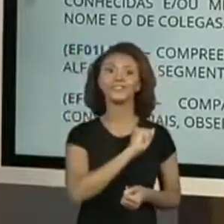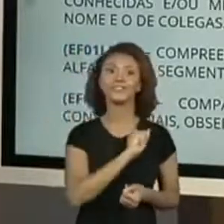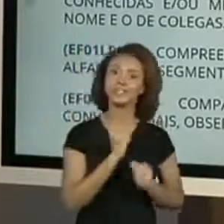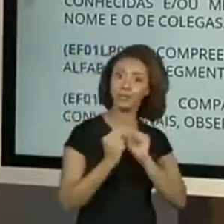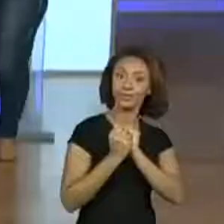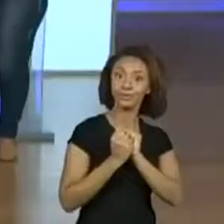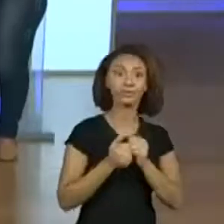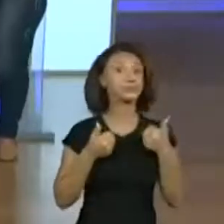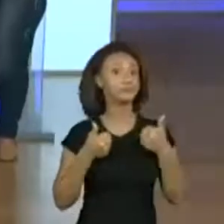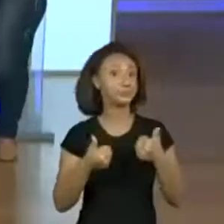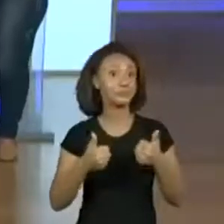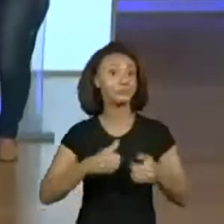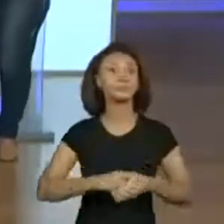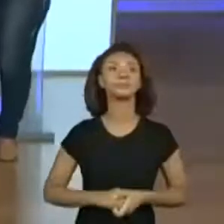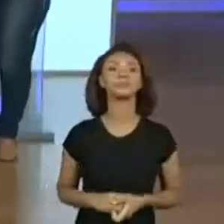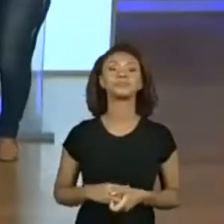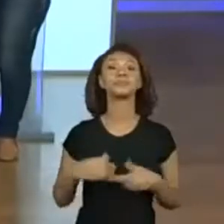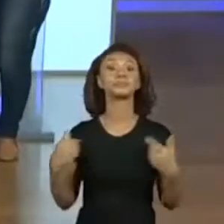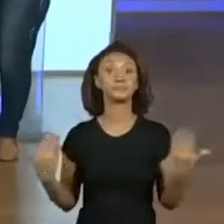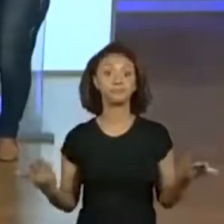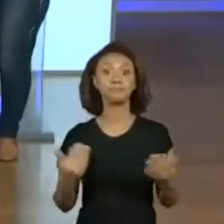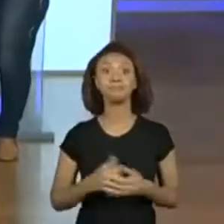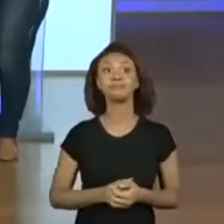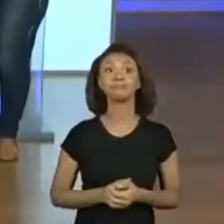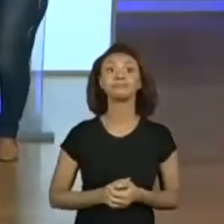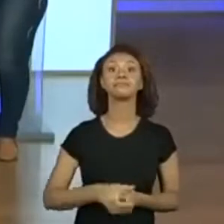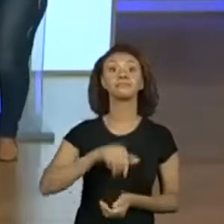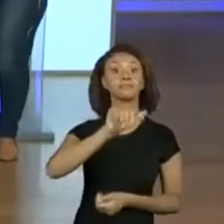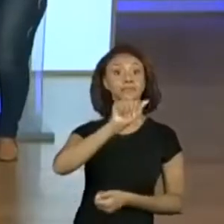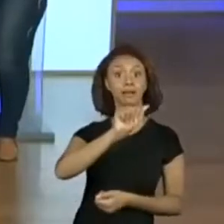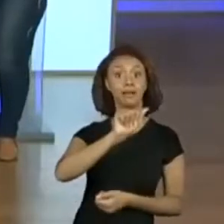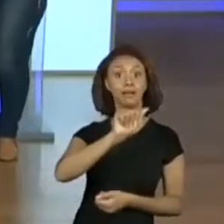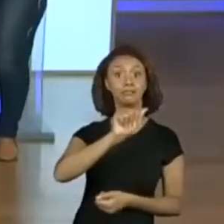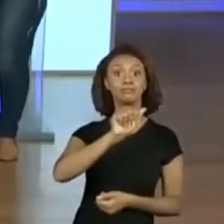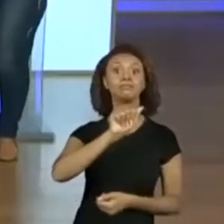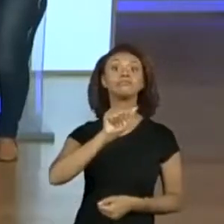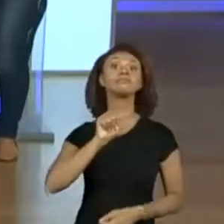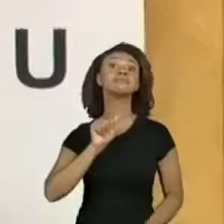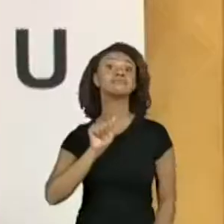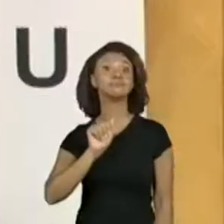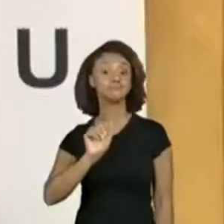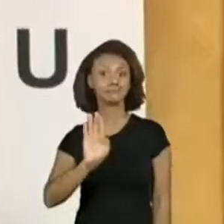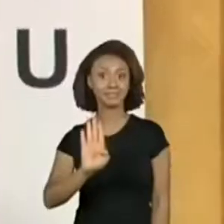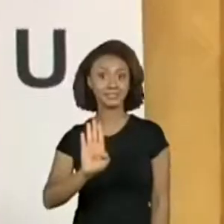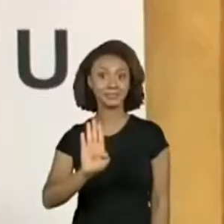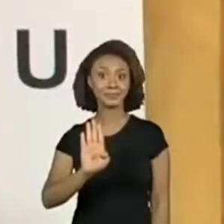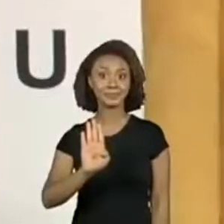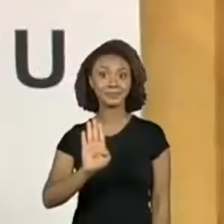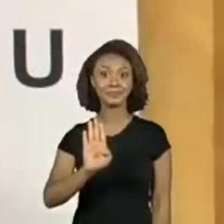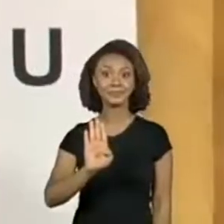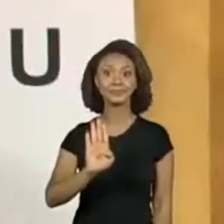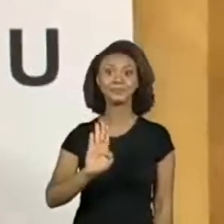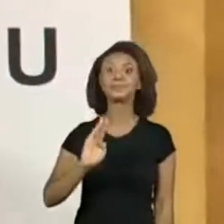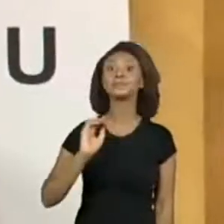a gente. Vamos lá. Vamos lá? A, F,